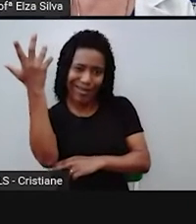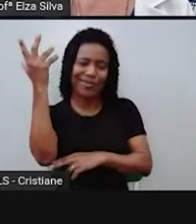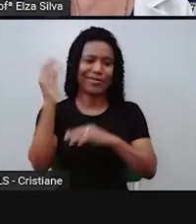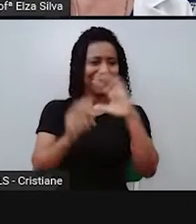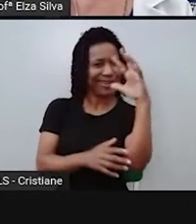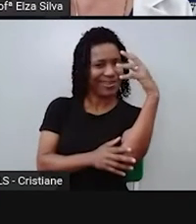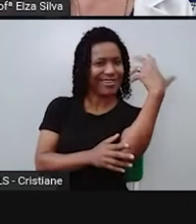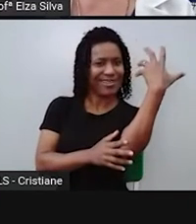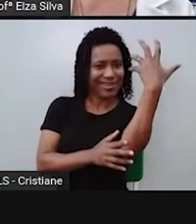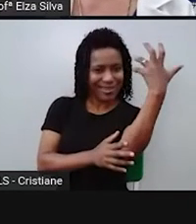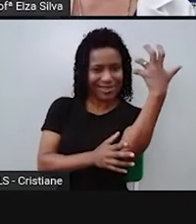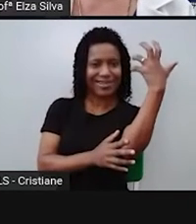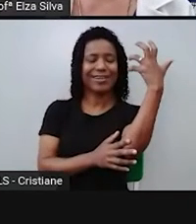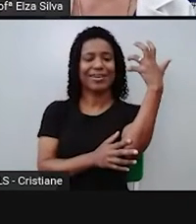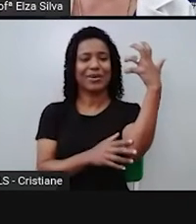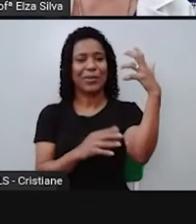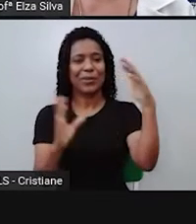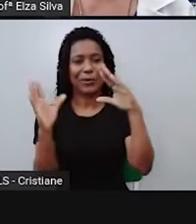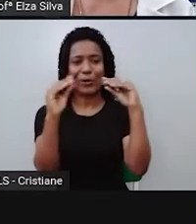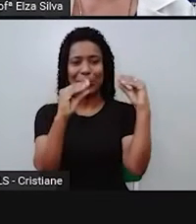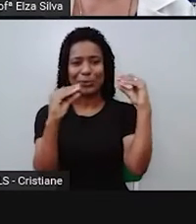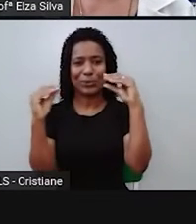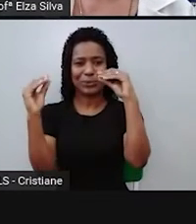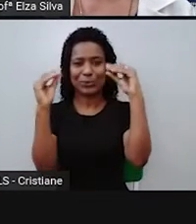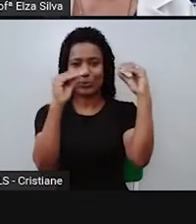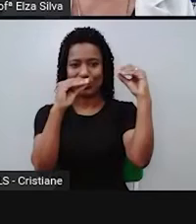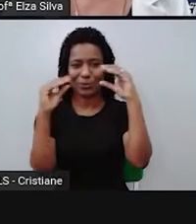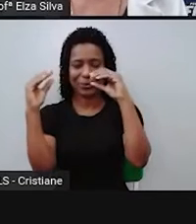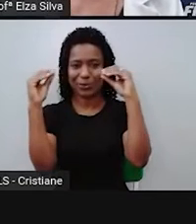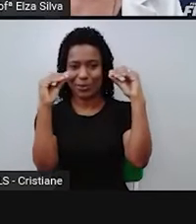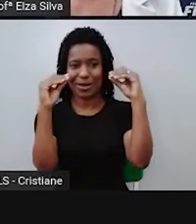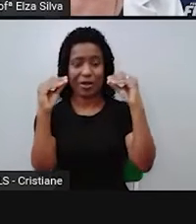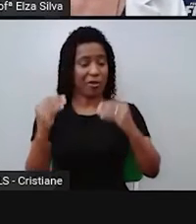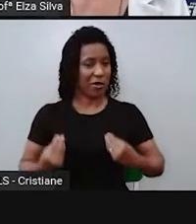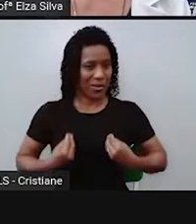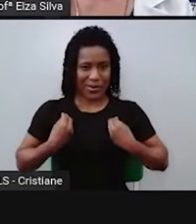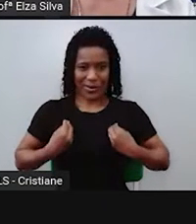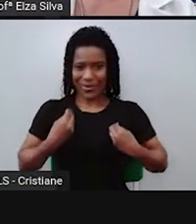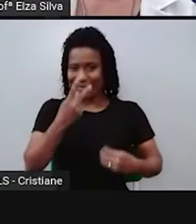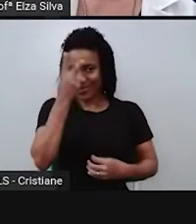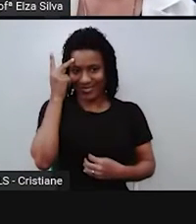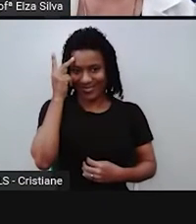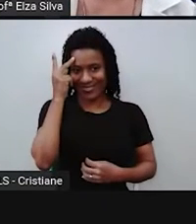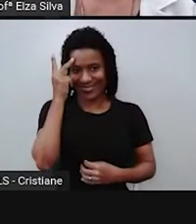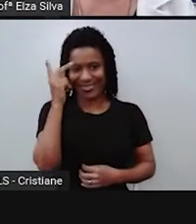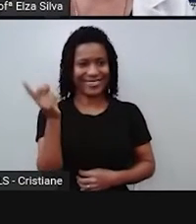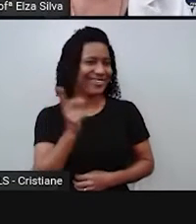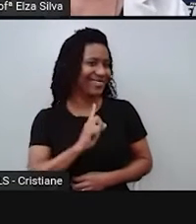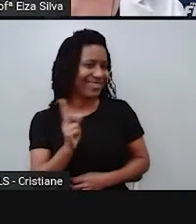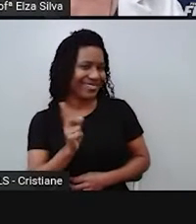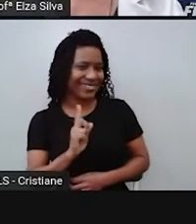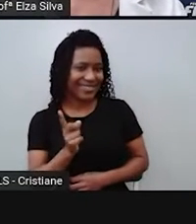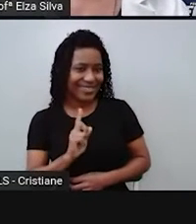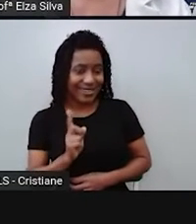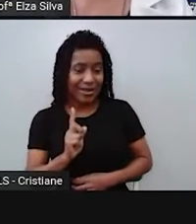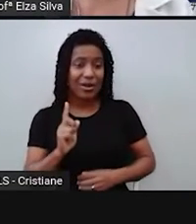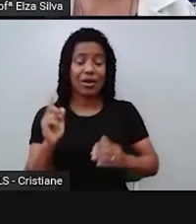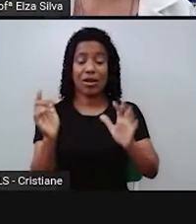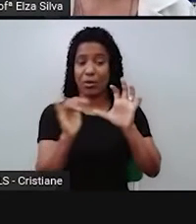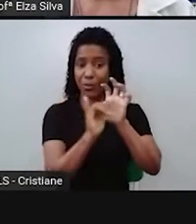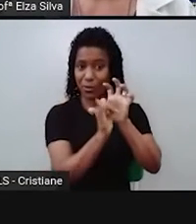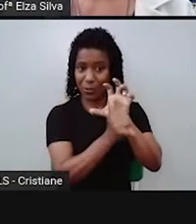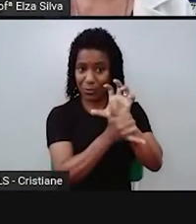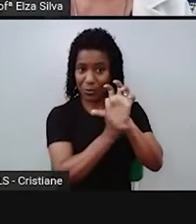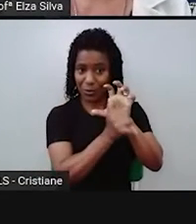criaturas inanimadas são criaturas que não são seres vivos. Por exemplo, pode existir uma fábula cujos personagens são